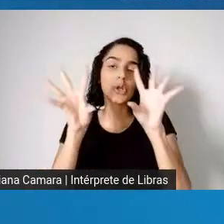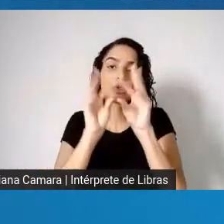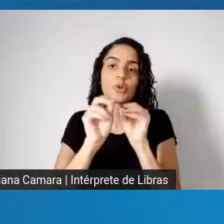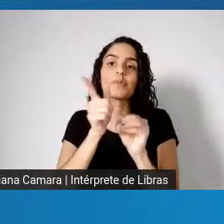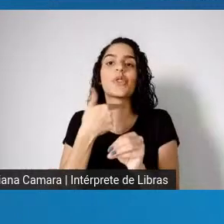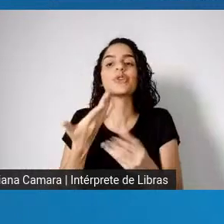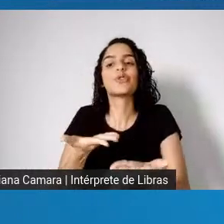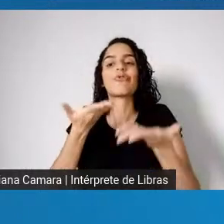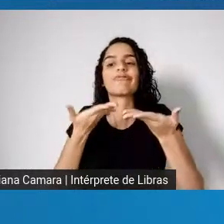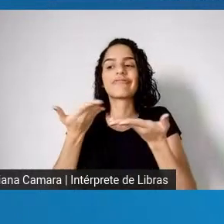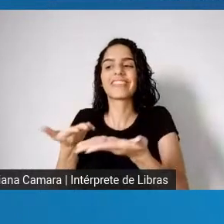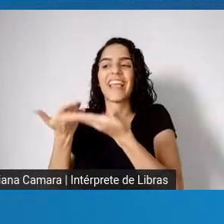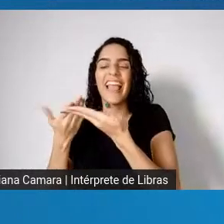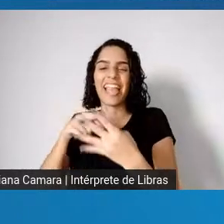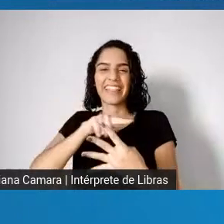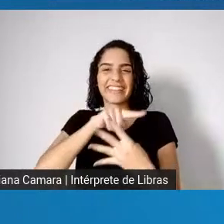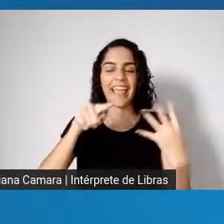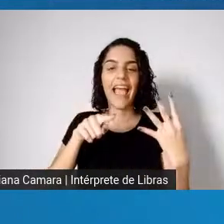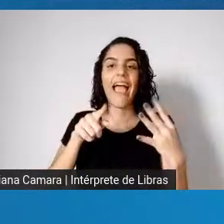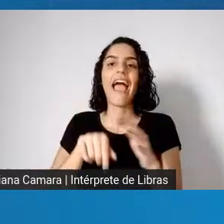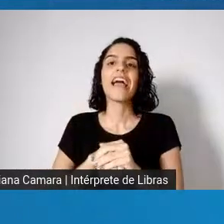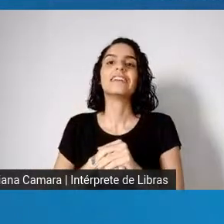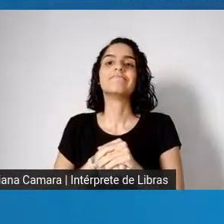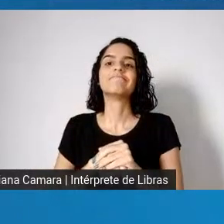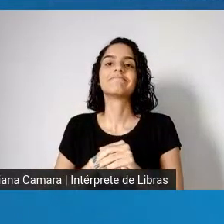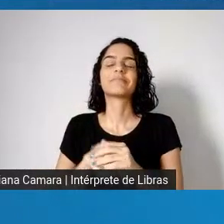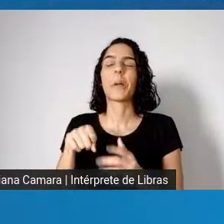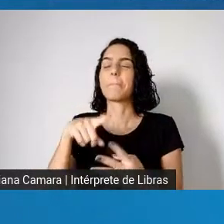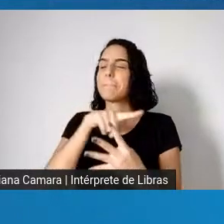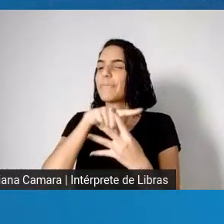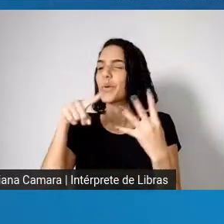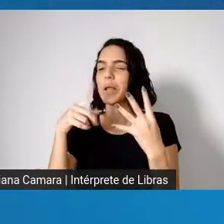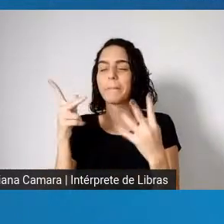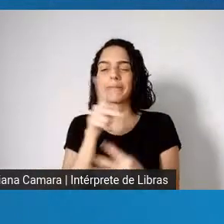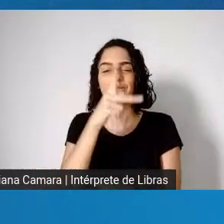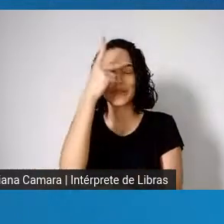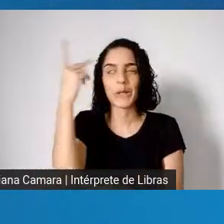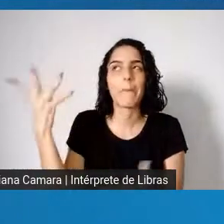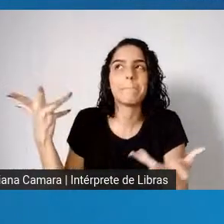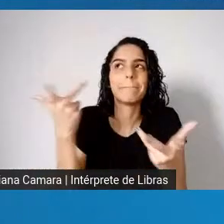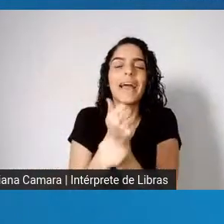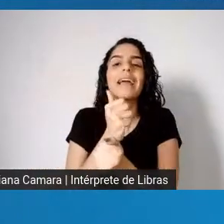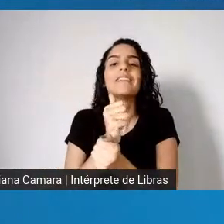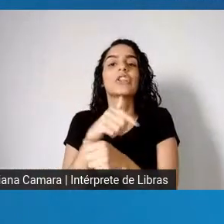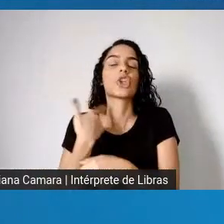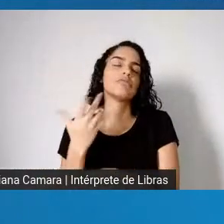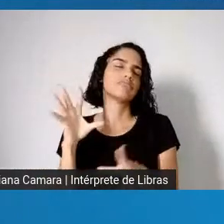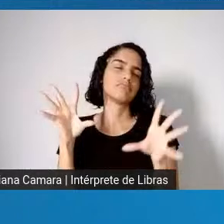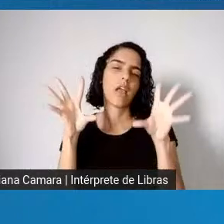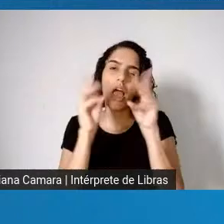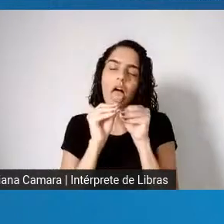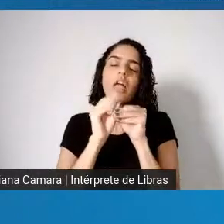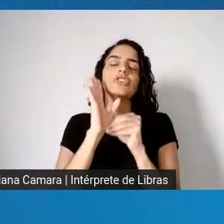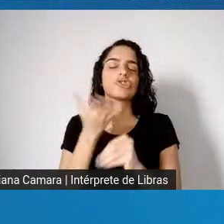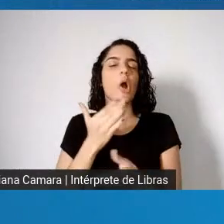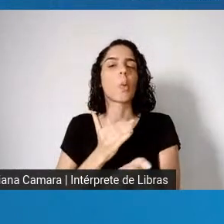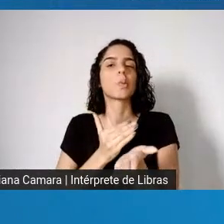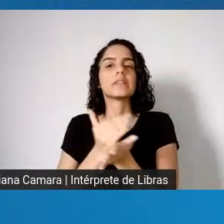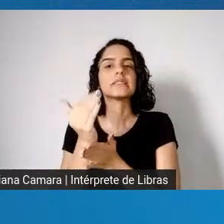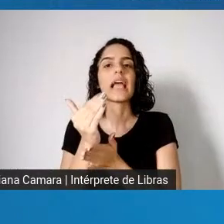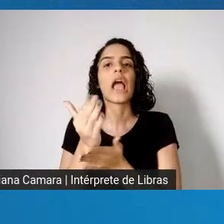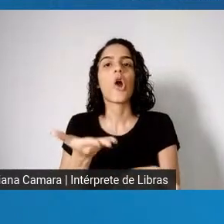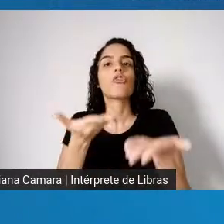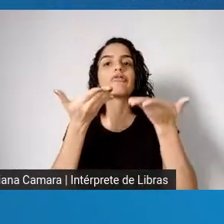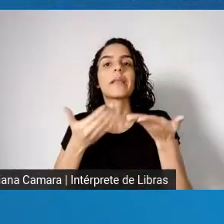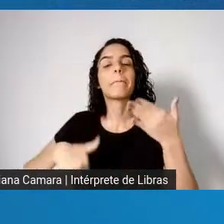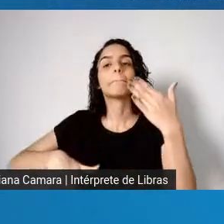esquete, né, nosso tipo de craques, e sem mais relongas, a gente vai começar chamando em primeiro